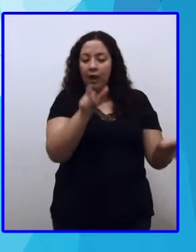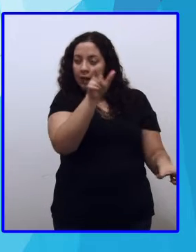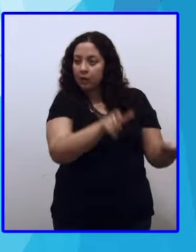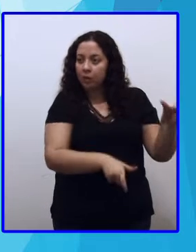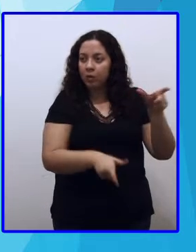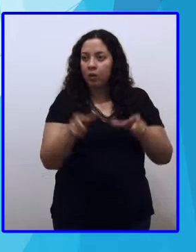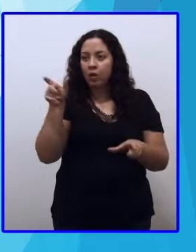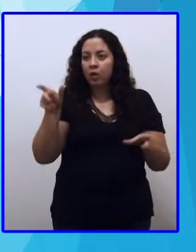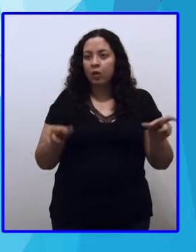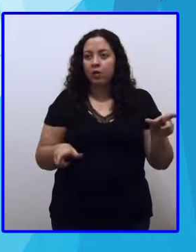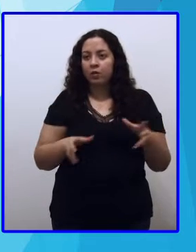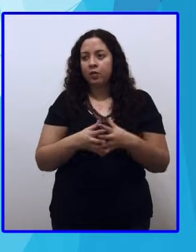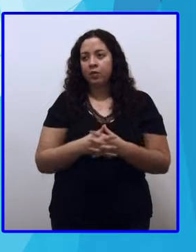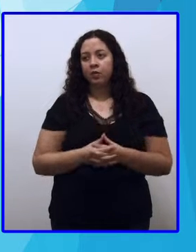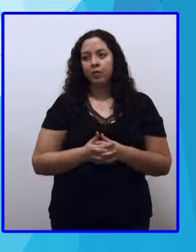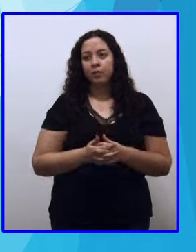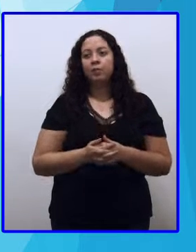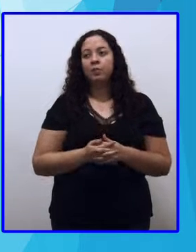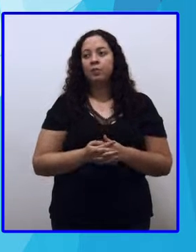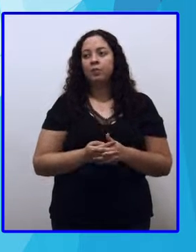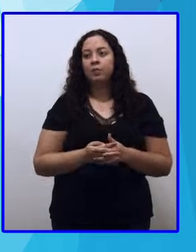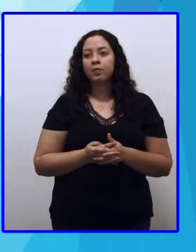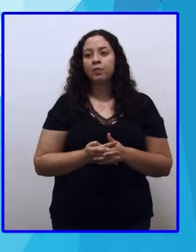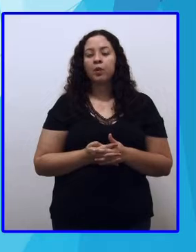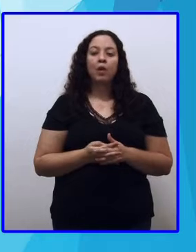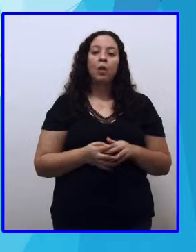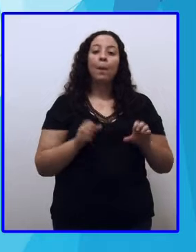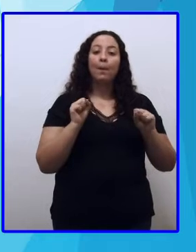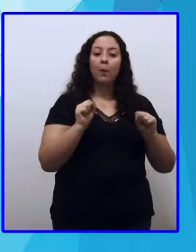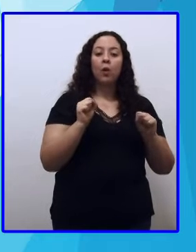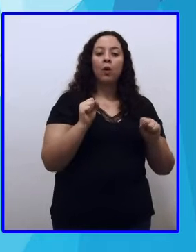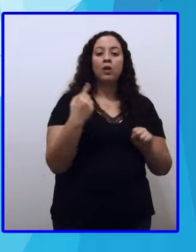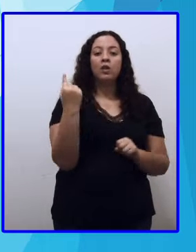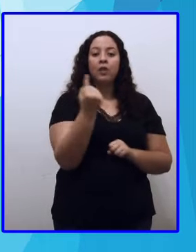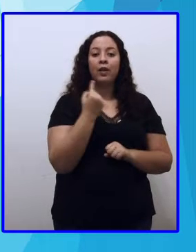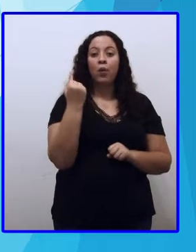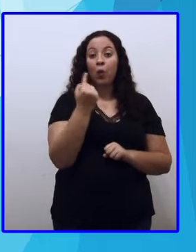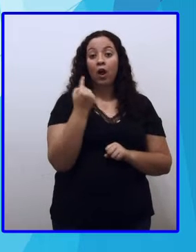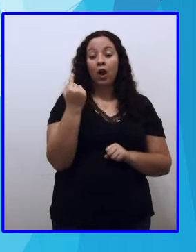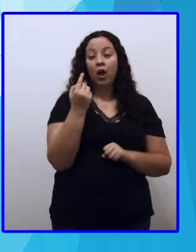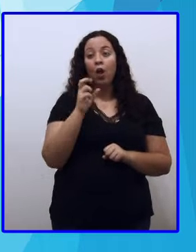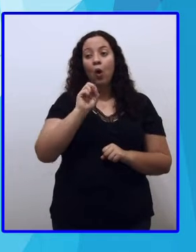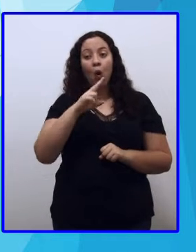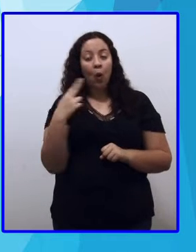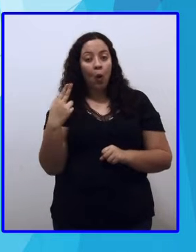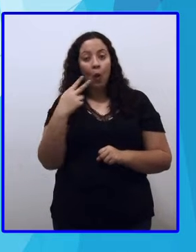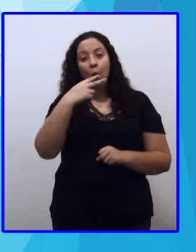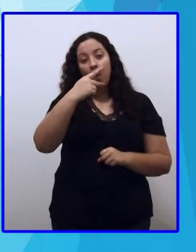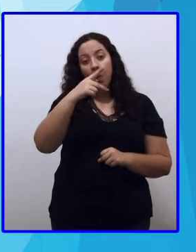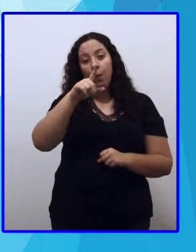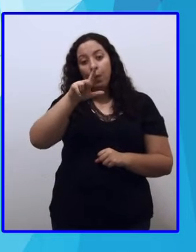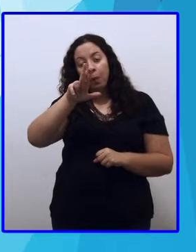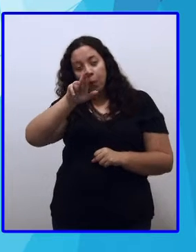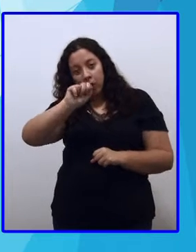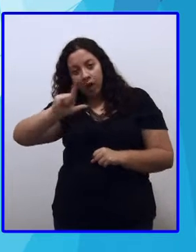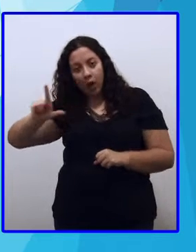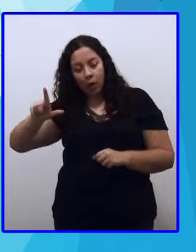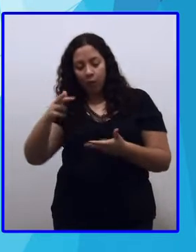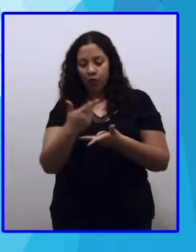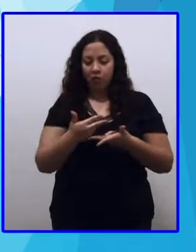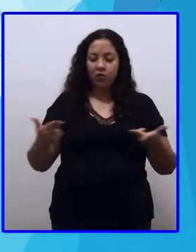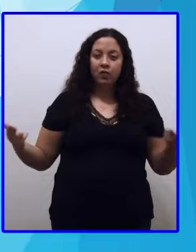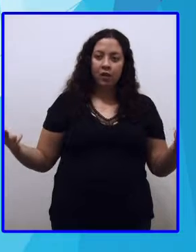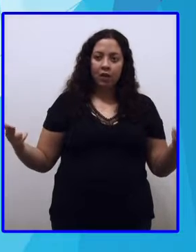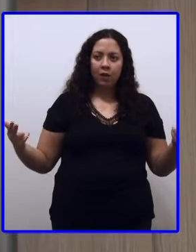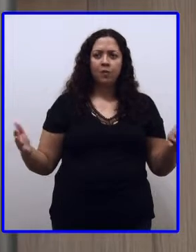três. Que elas variam entre elas em número. Qual o número mesmo? Aquele se é singular ou se